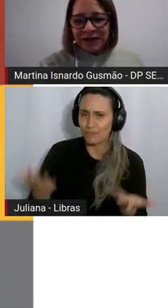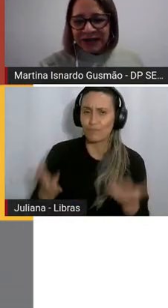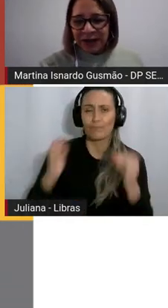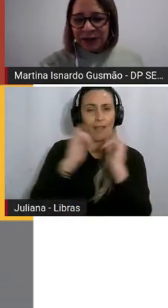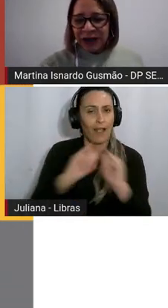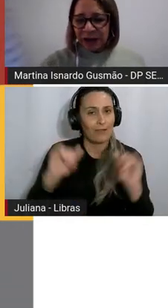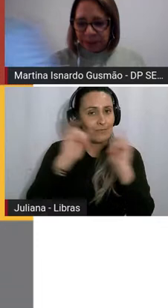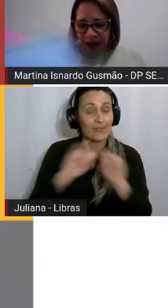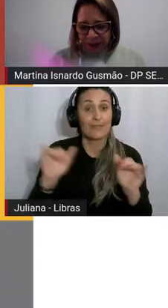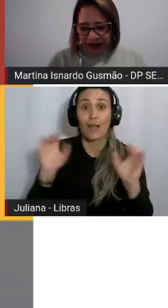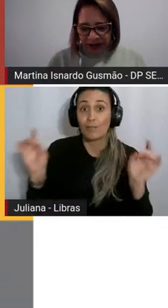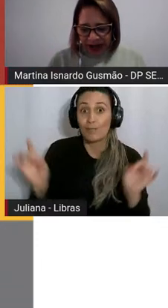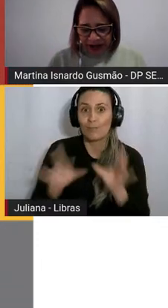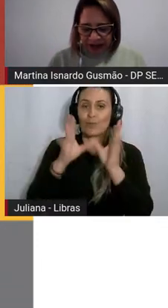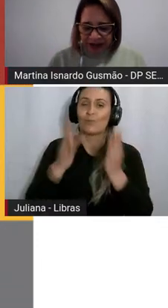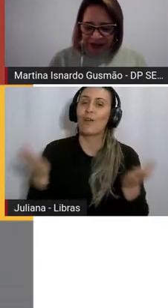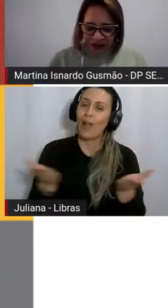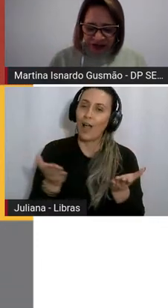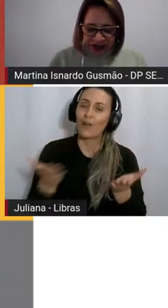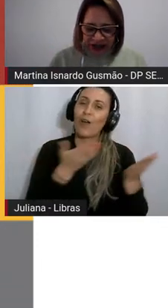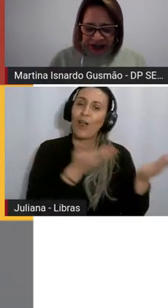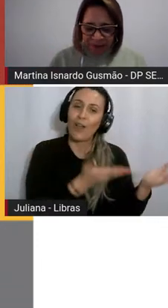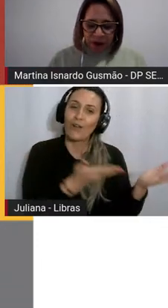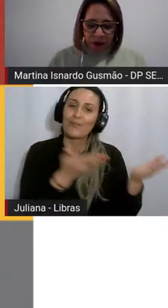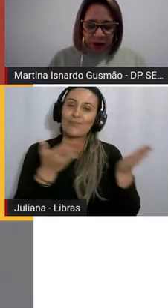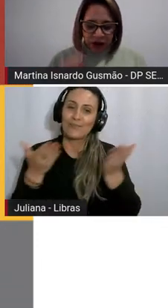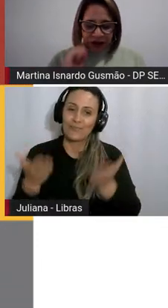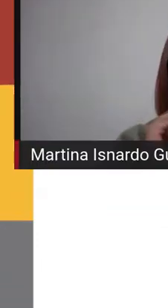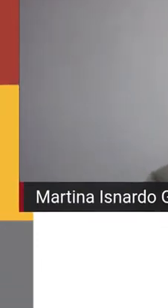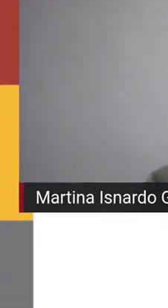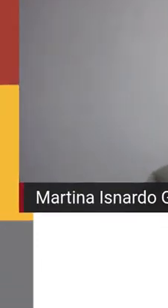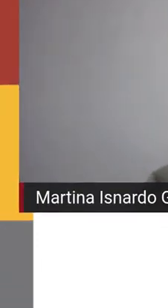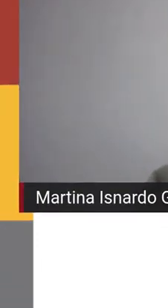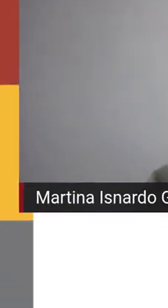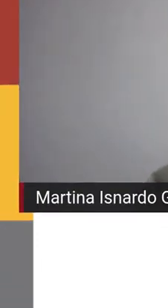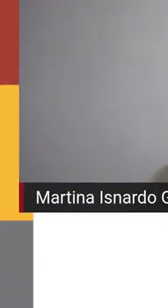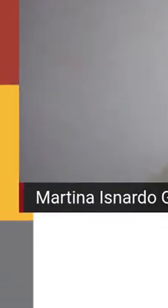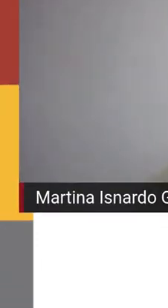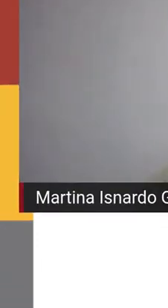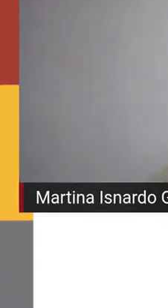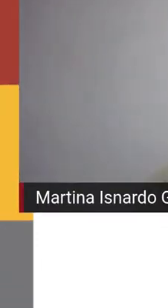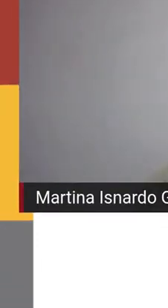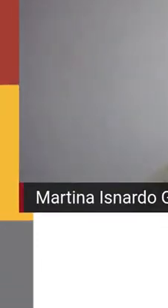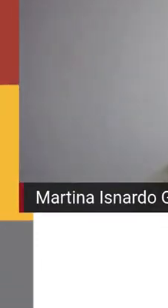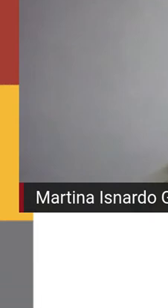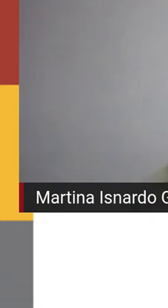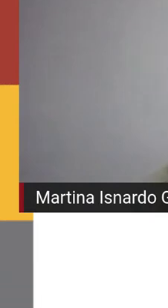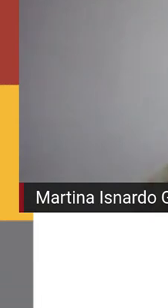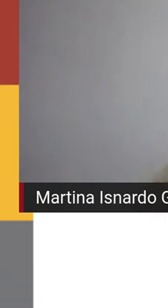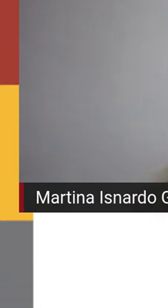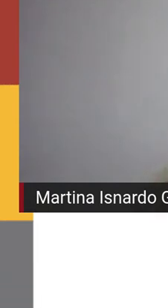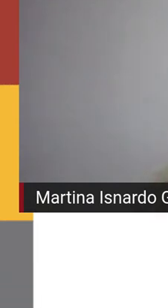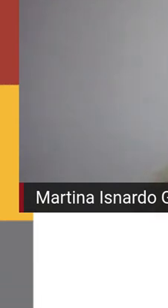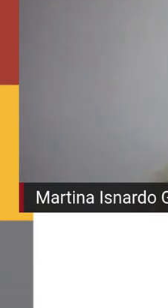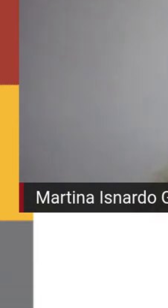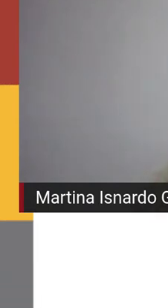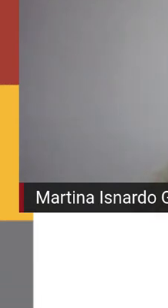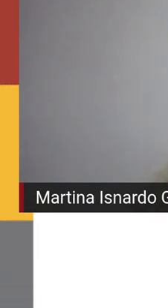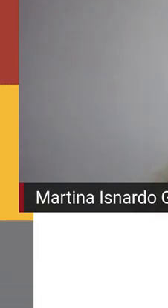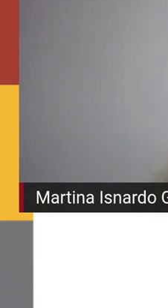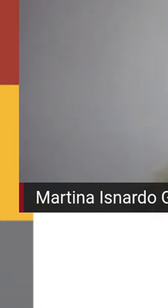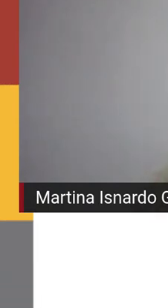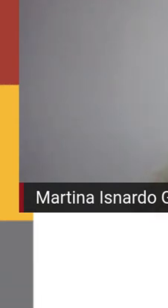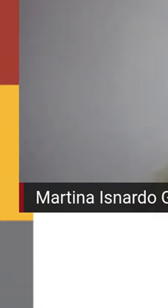vamos, então, chamar para cá em seguidinha. Hoje, então, o professor Carlos Bach e a professora